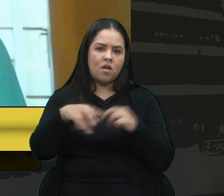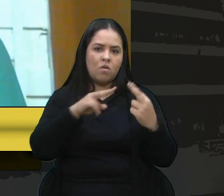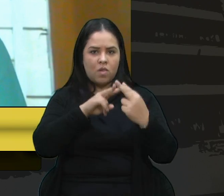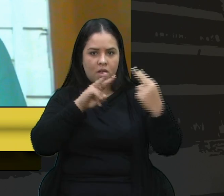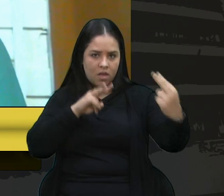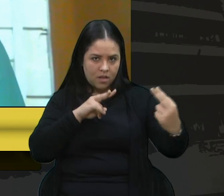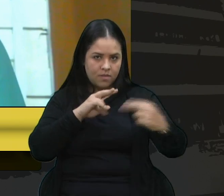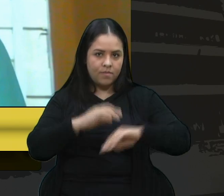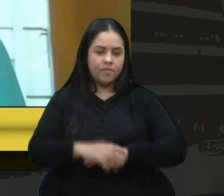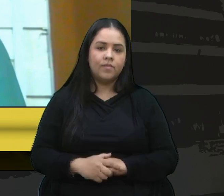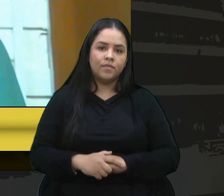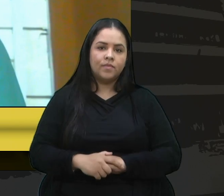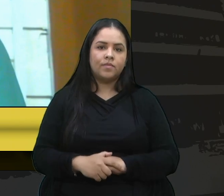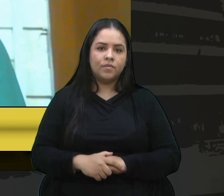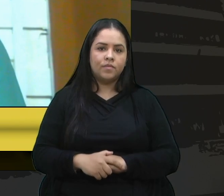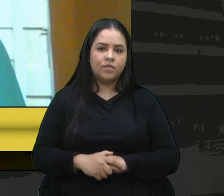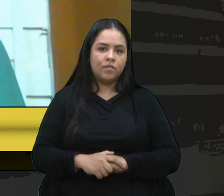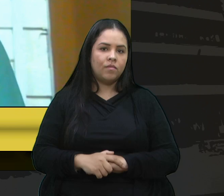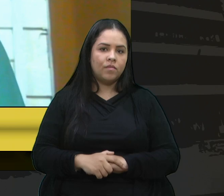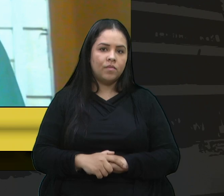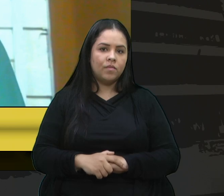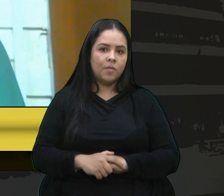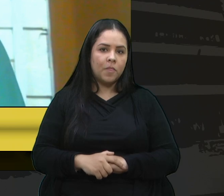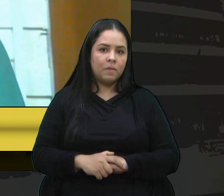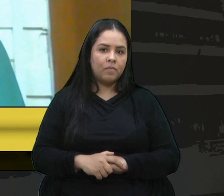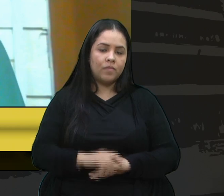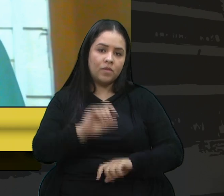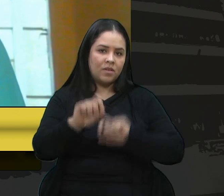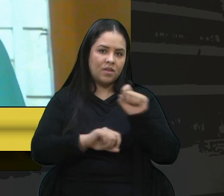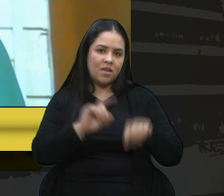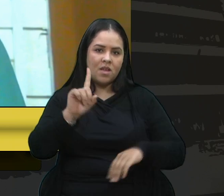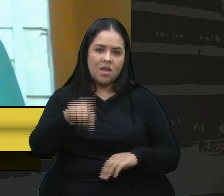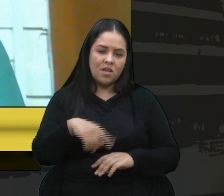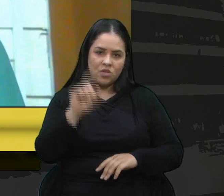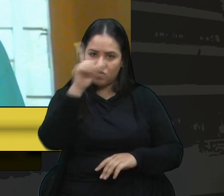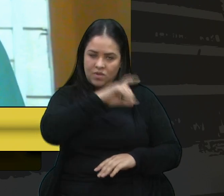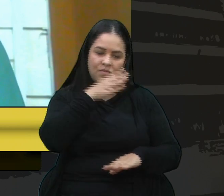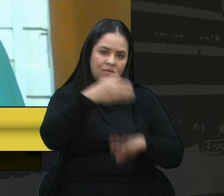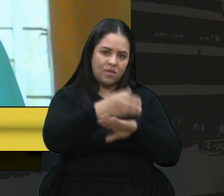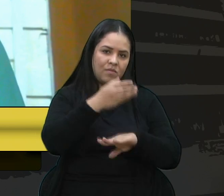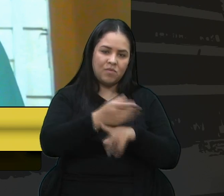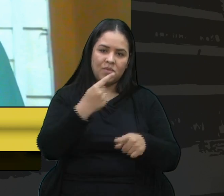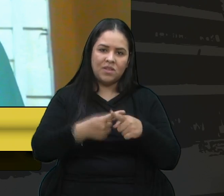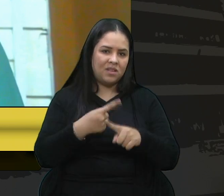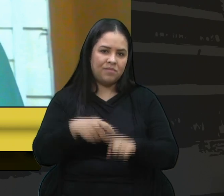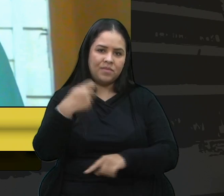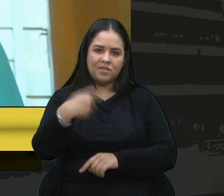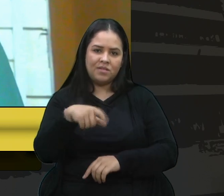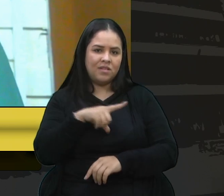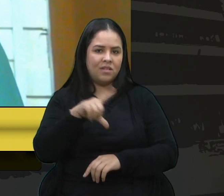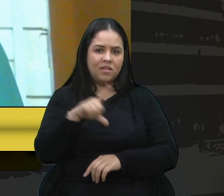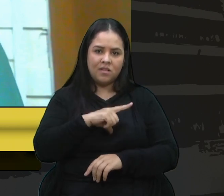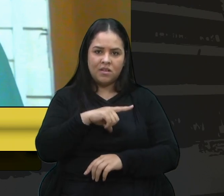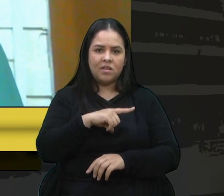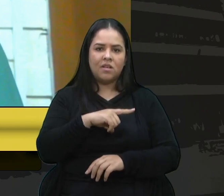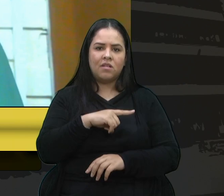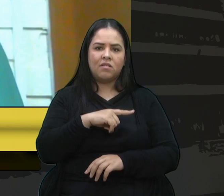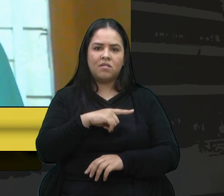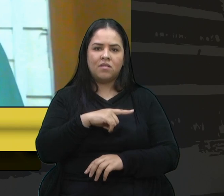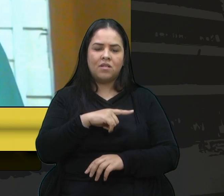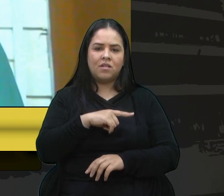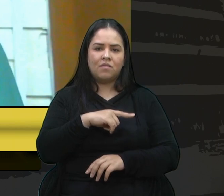o formato é completamente difícil de participar porque tem que baixar uma tabela do Excel,